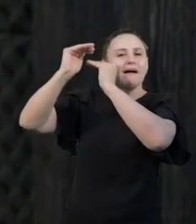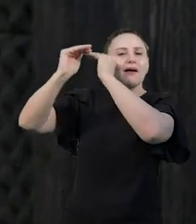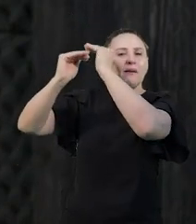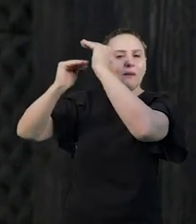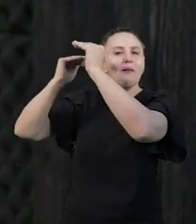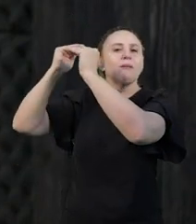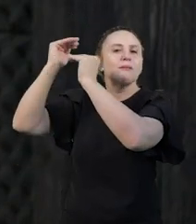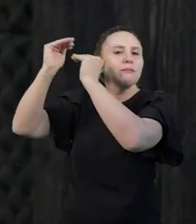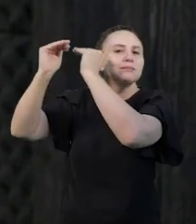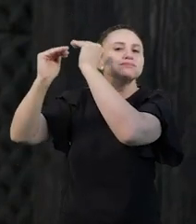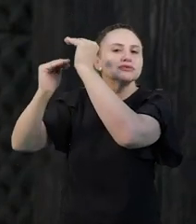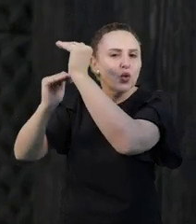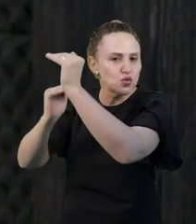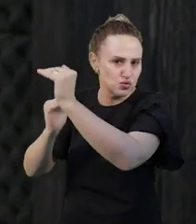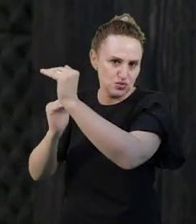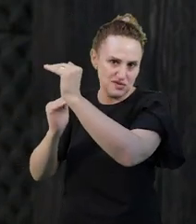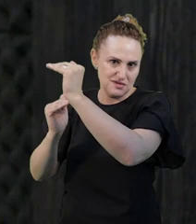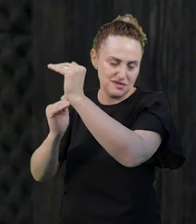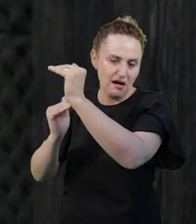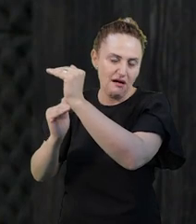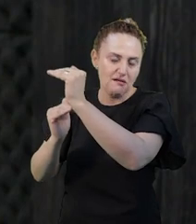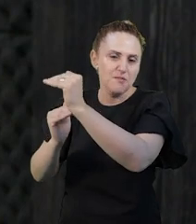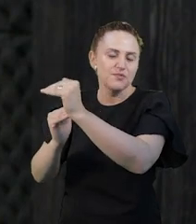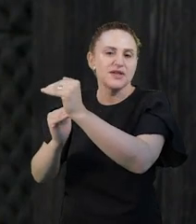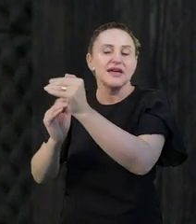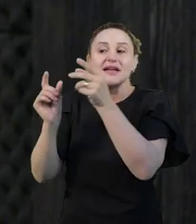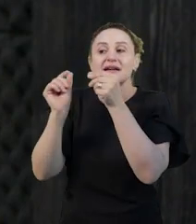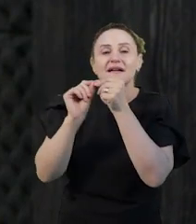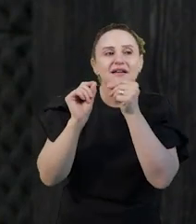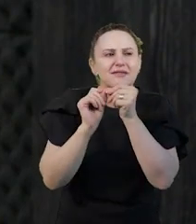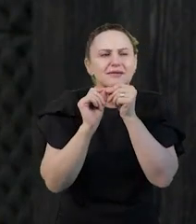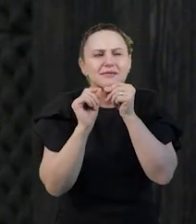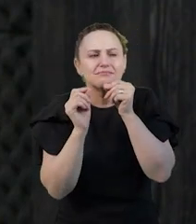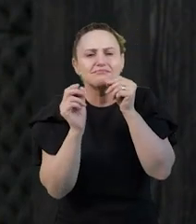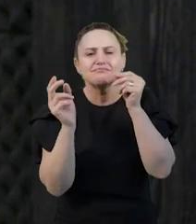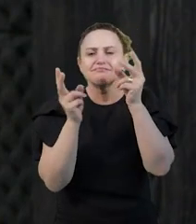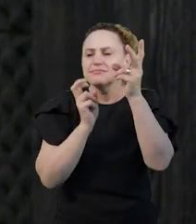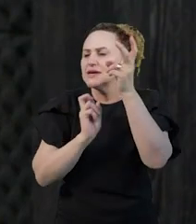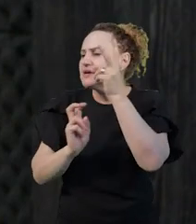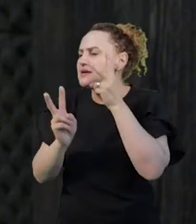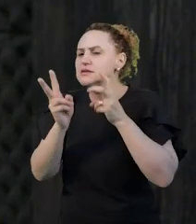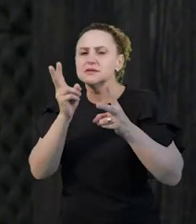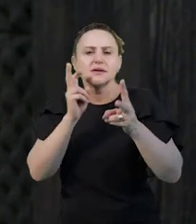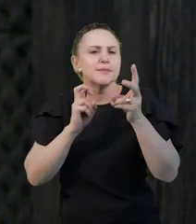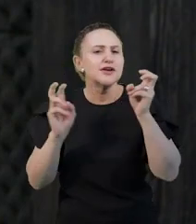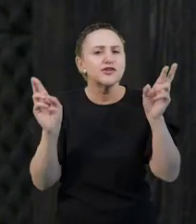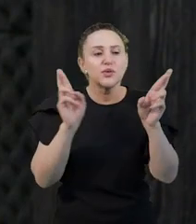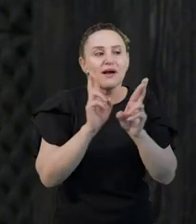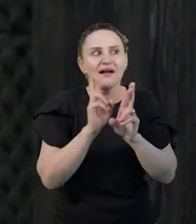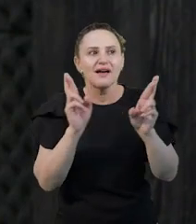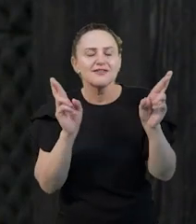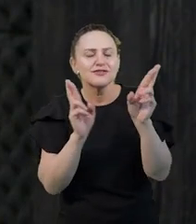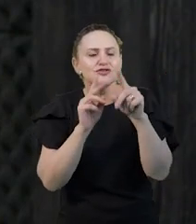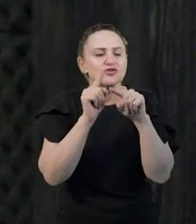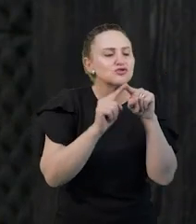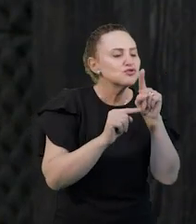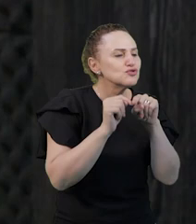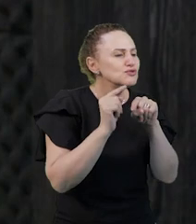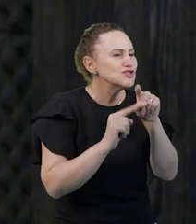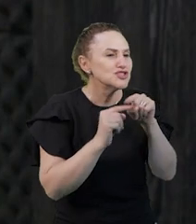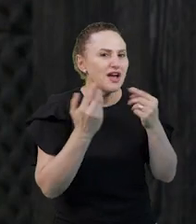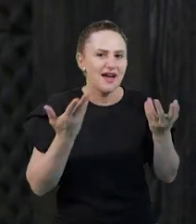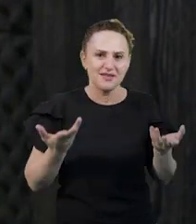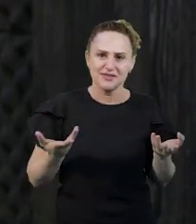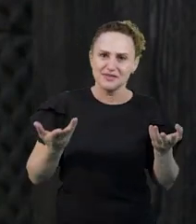medida em que a criança vai tendo relações, né? Ela vai estabelecendo relações com os objetos, porque no